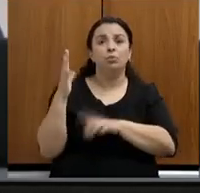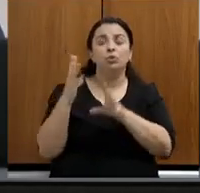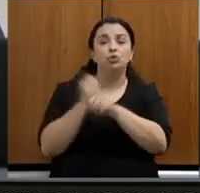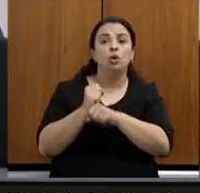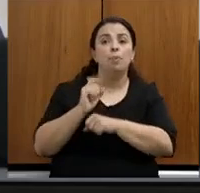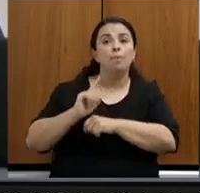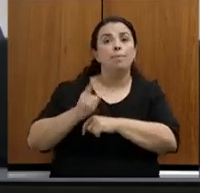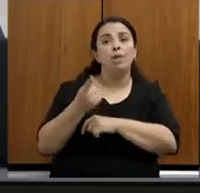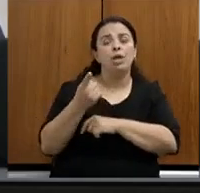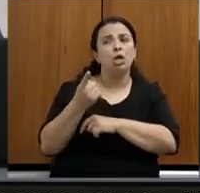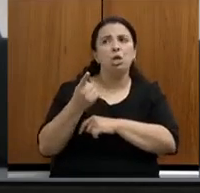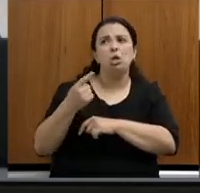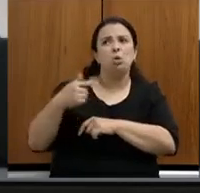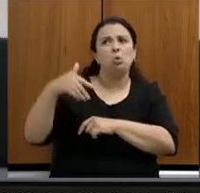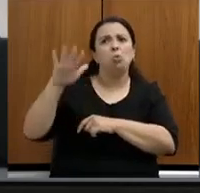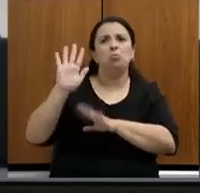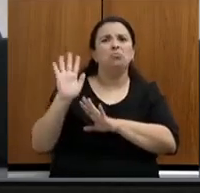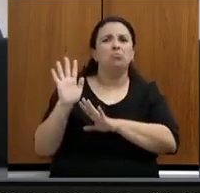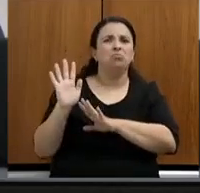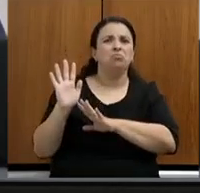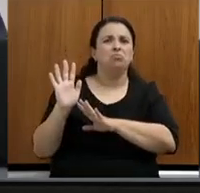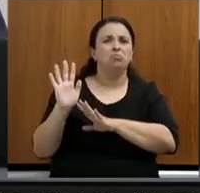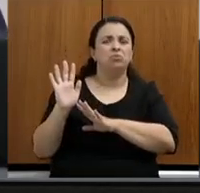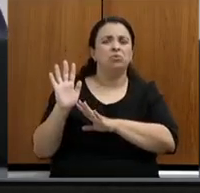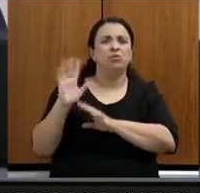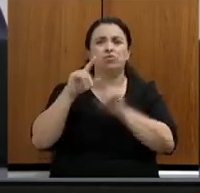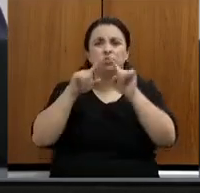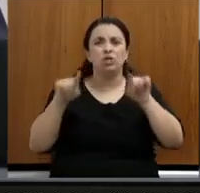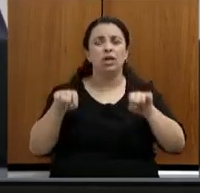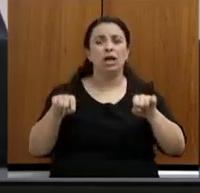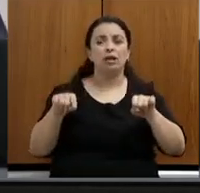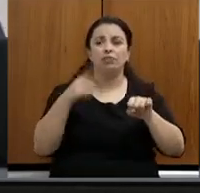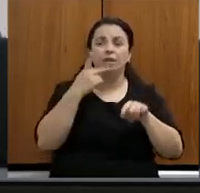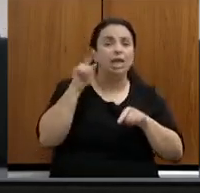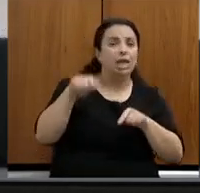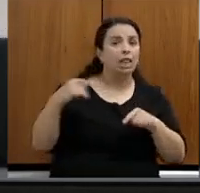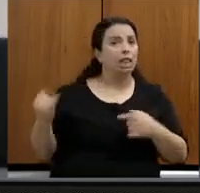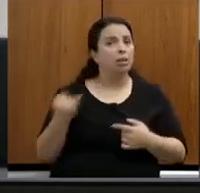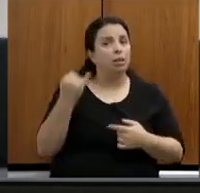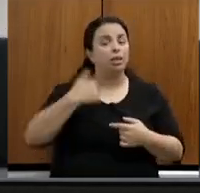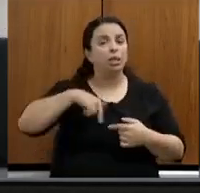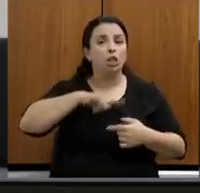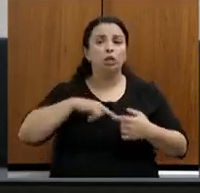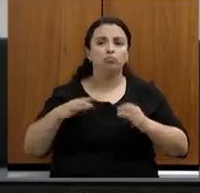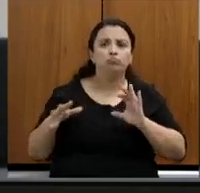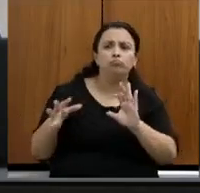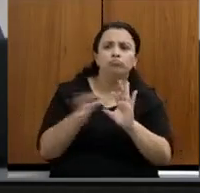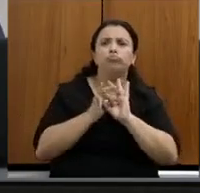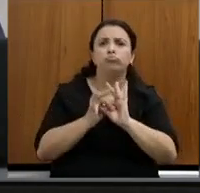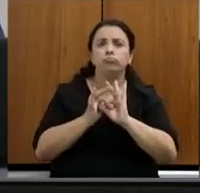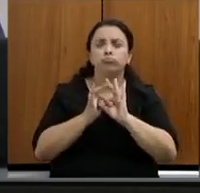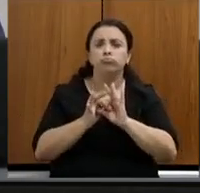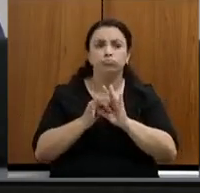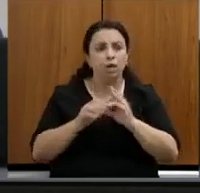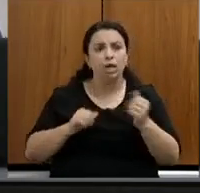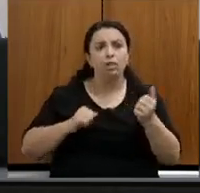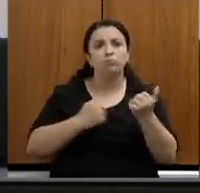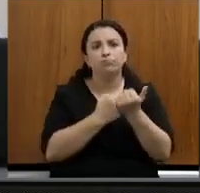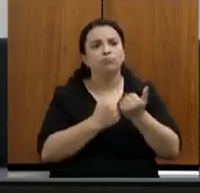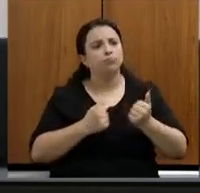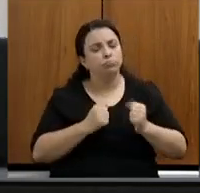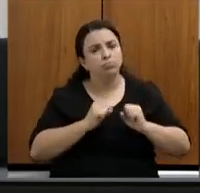Então, falando da importância dos servidores, falando da necessidade de nós nos unirmos aqui em prol do SISEMA, da